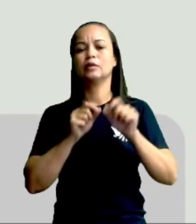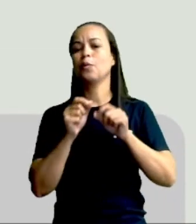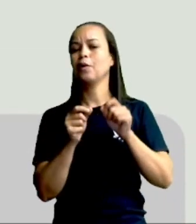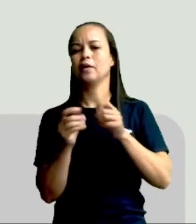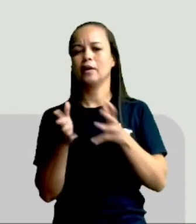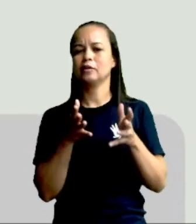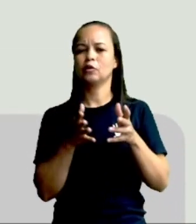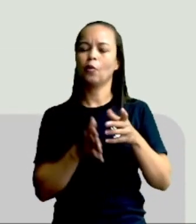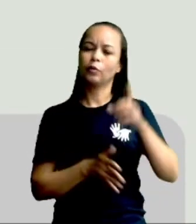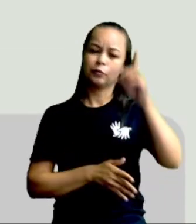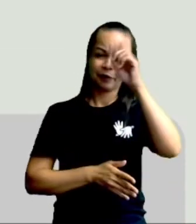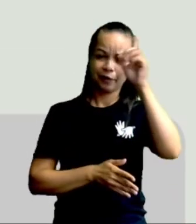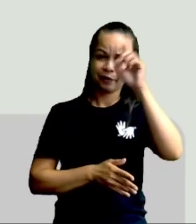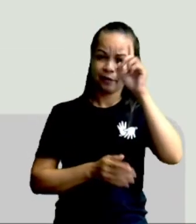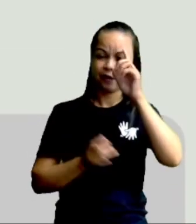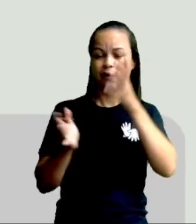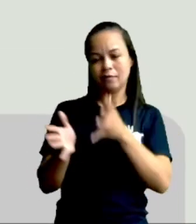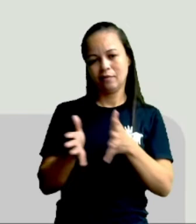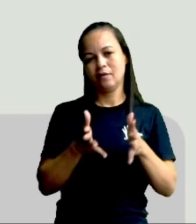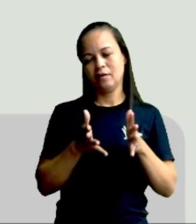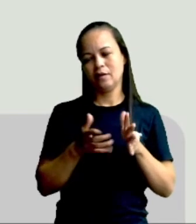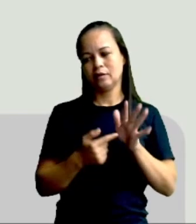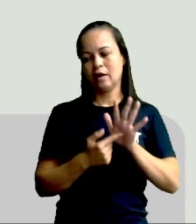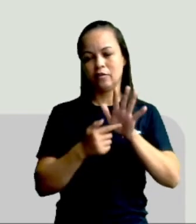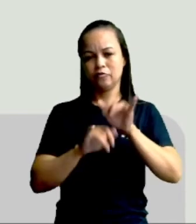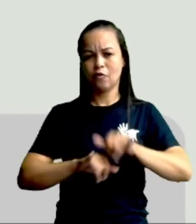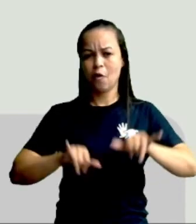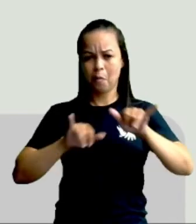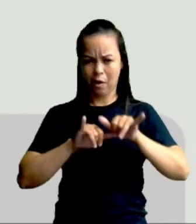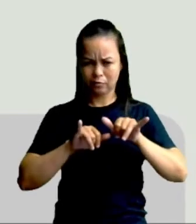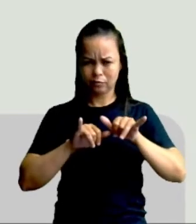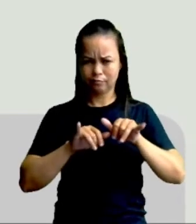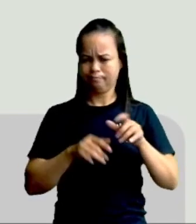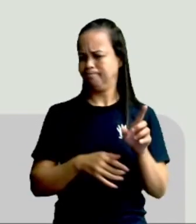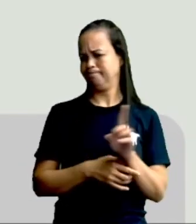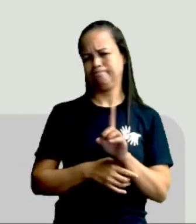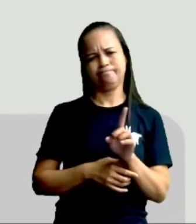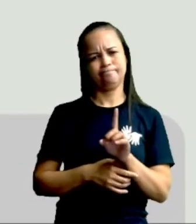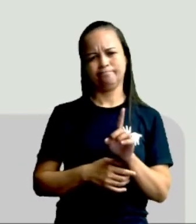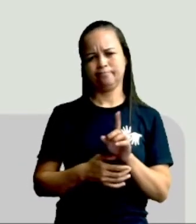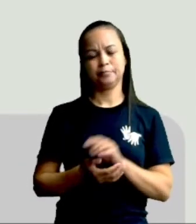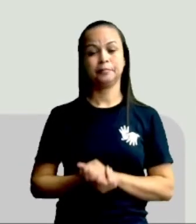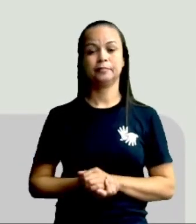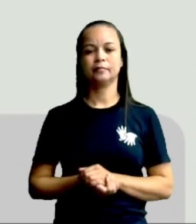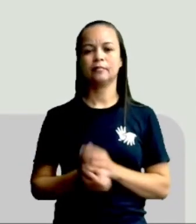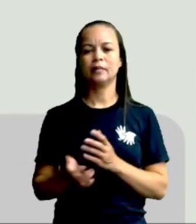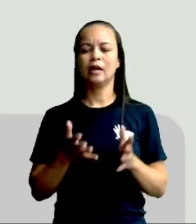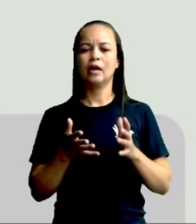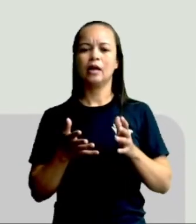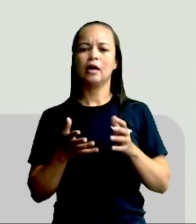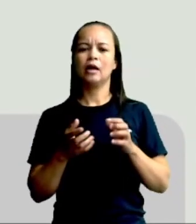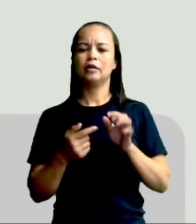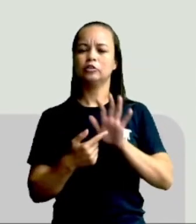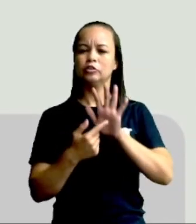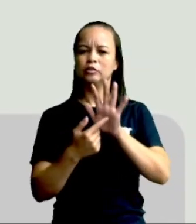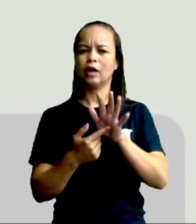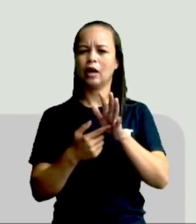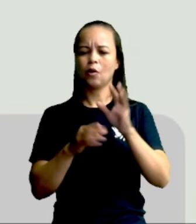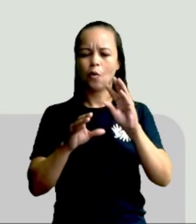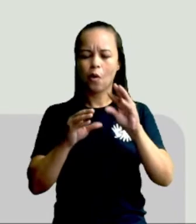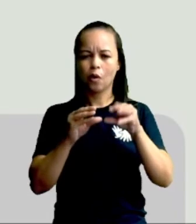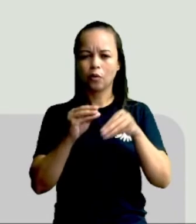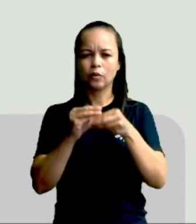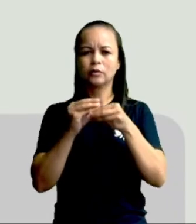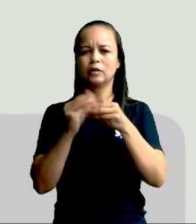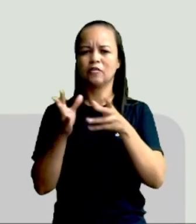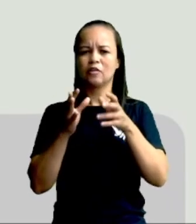situação rotineira. Está informando algo? Não. Está colocando alguma coisa aí,